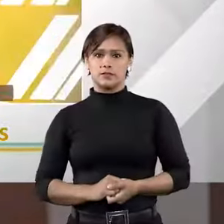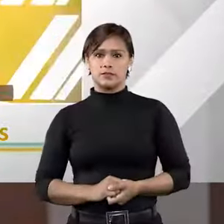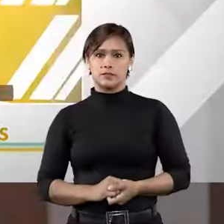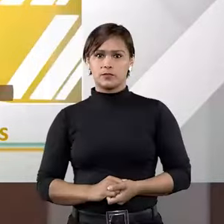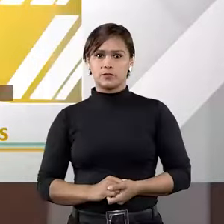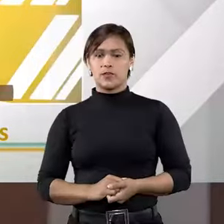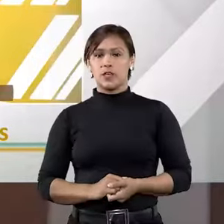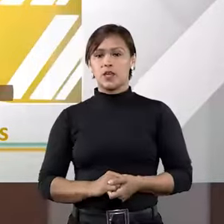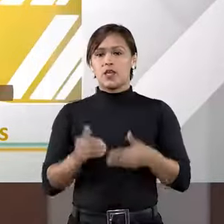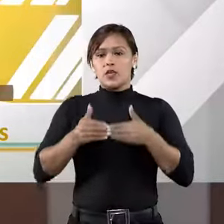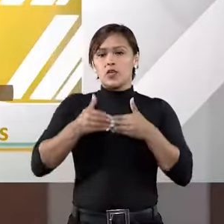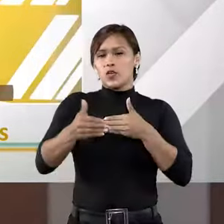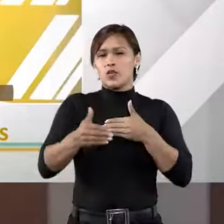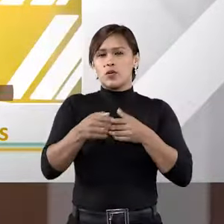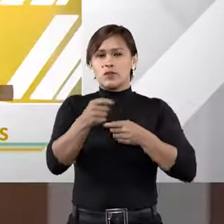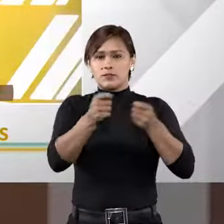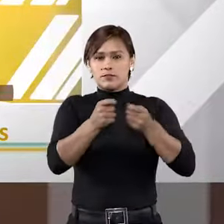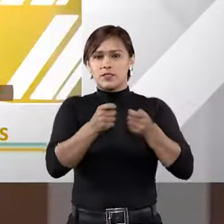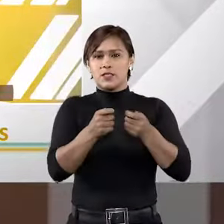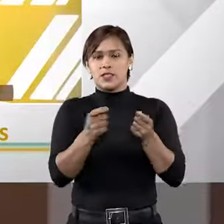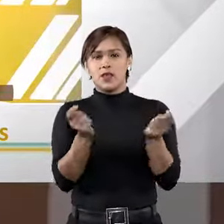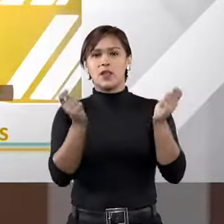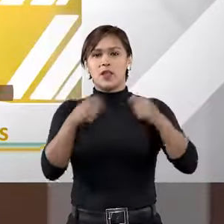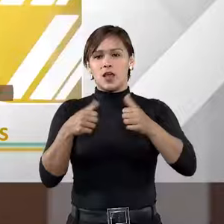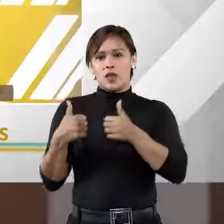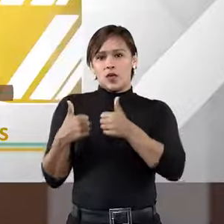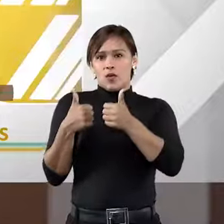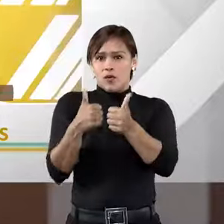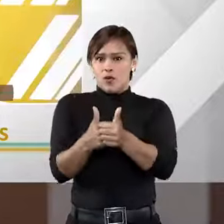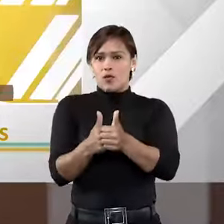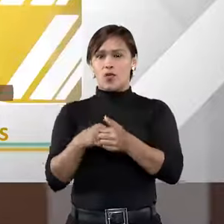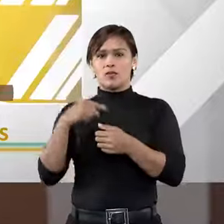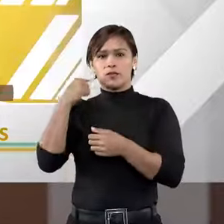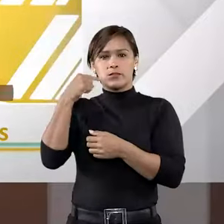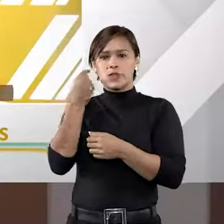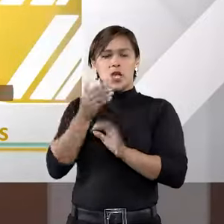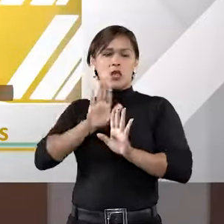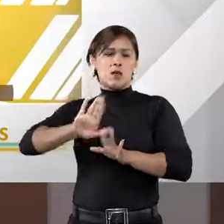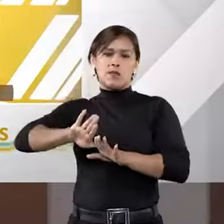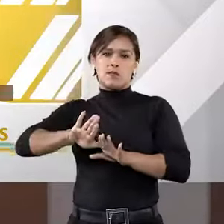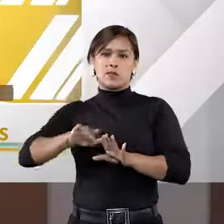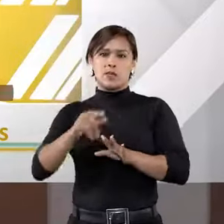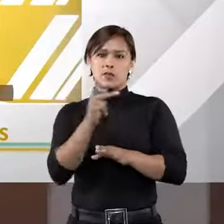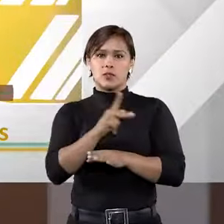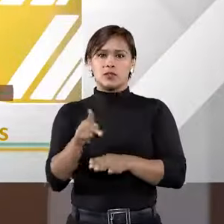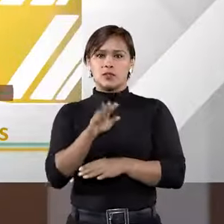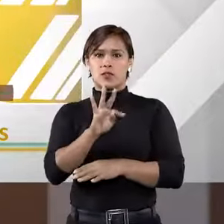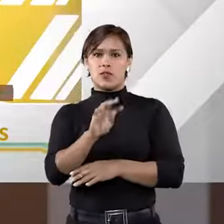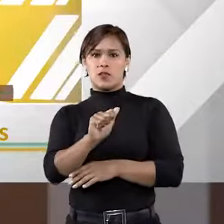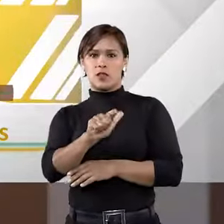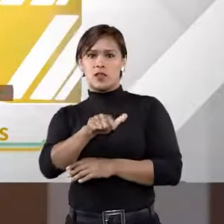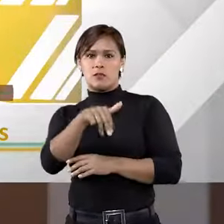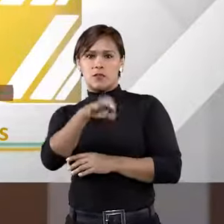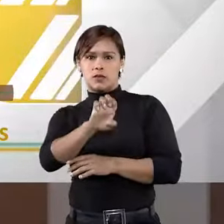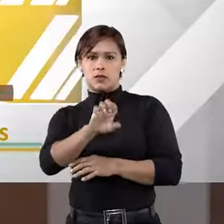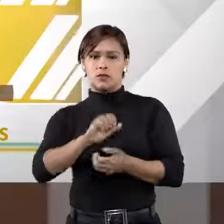E o procedimento arbitral, ele deve ser acompanhado por um advogado ou não precisa, professor Talamini?